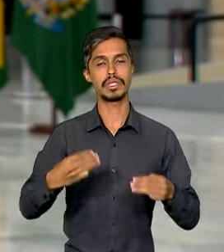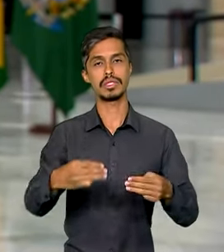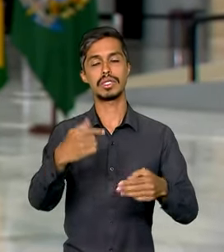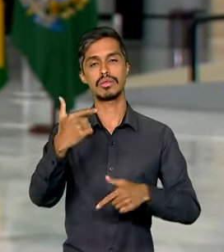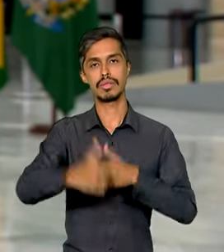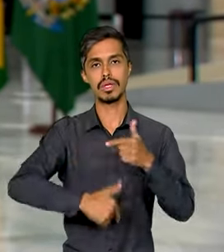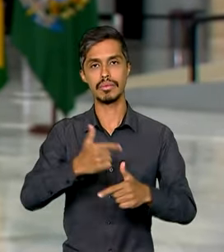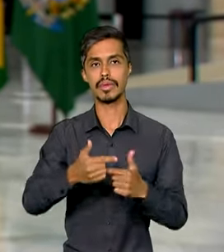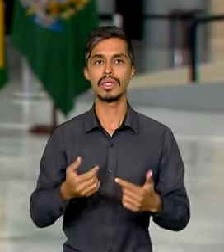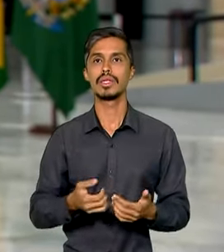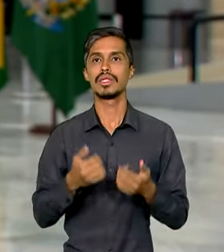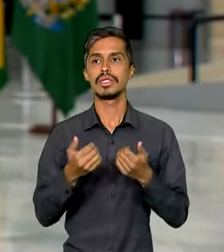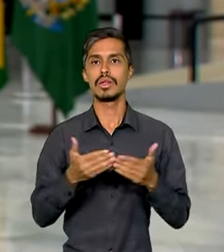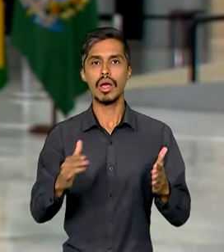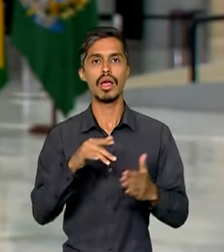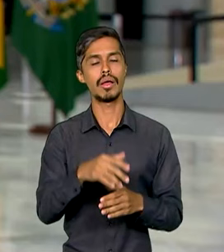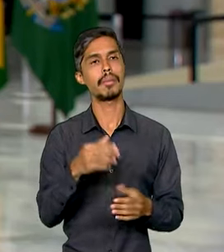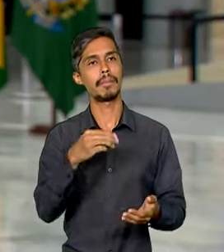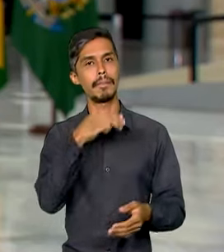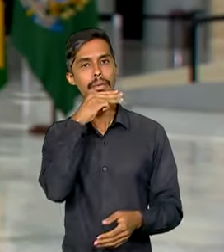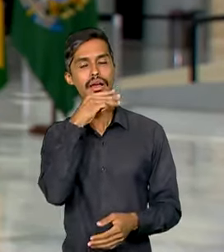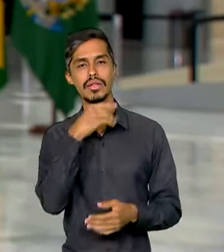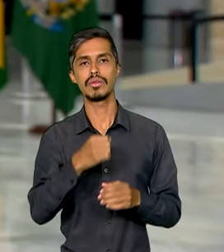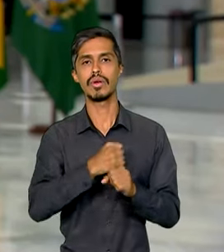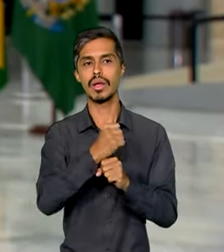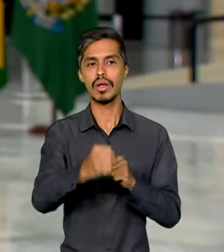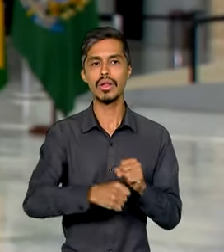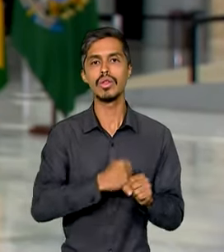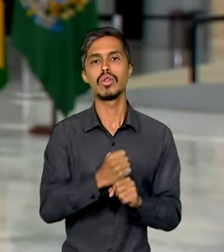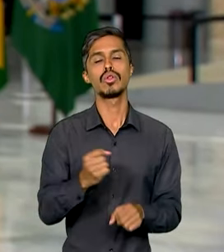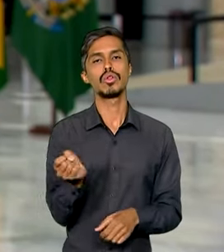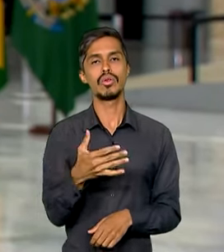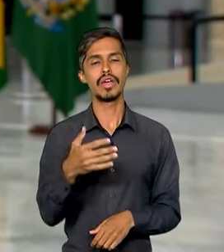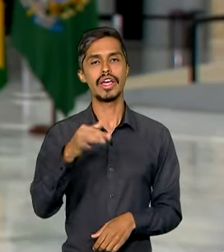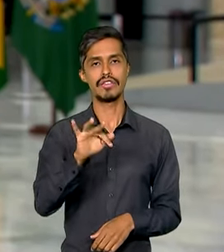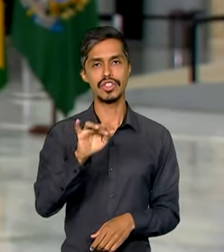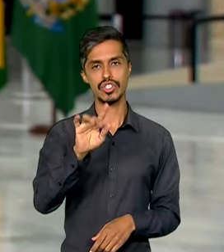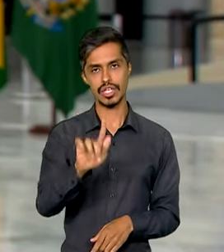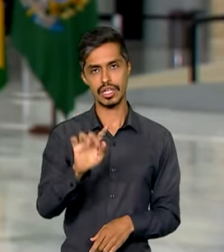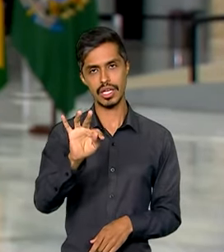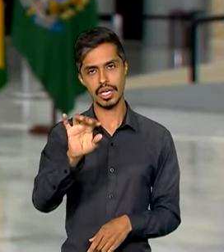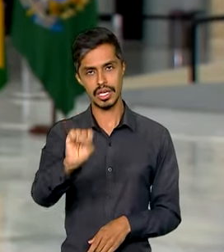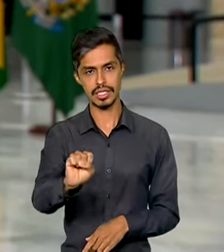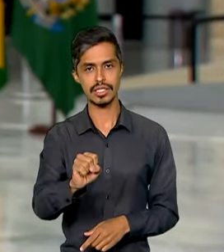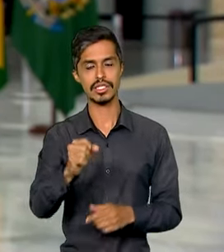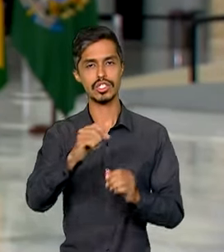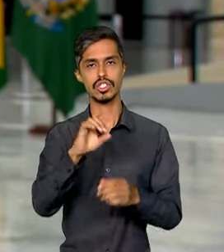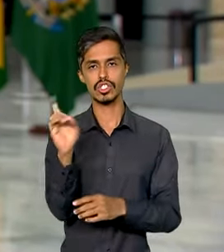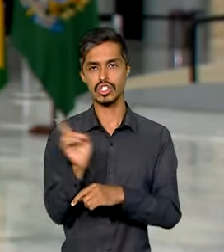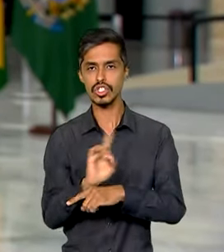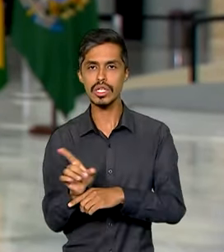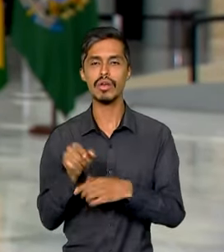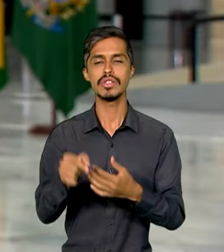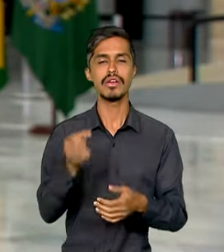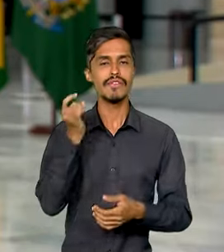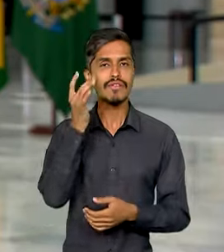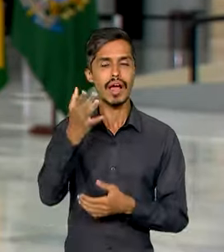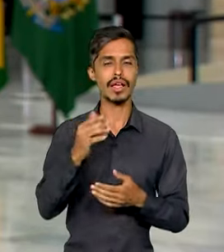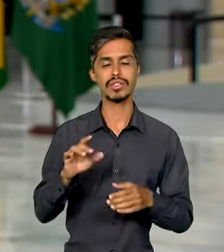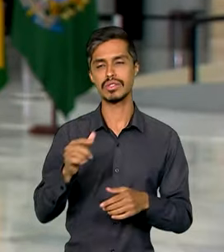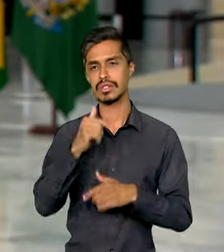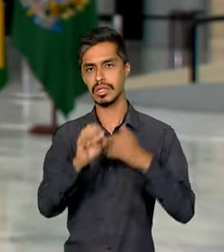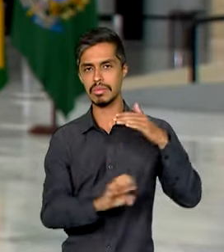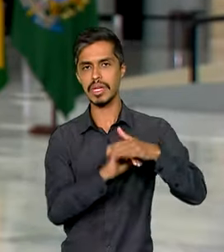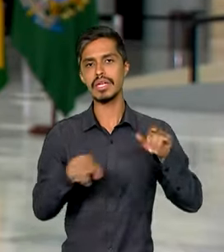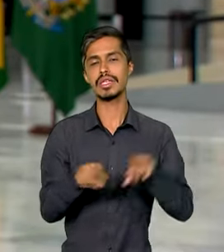lançar, até março do ano que vem, o novo FGTS Digital. A ferramenta promete facilitar a vida do empregador e do